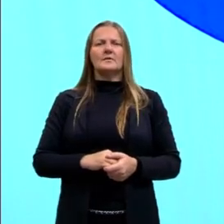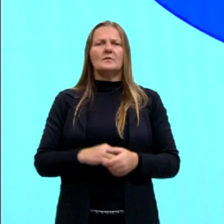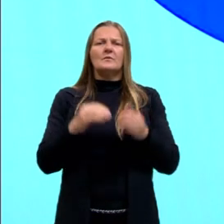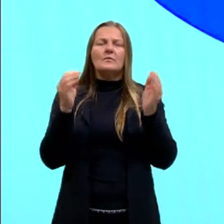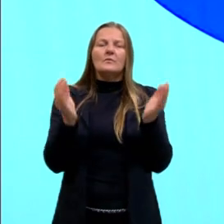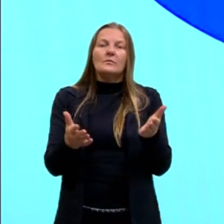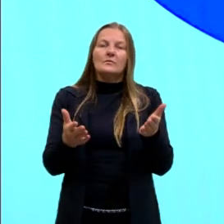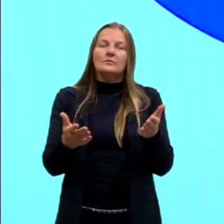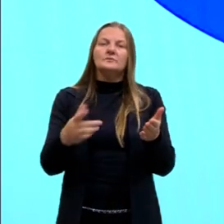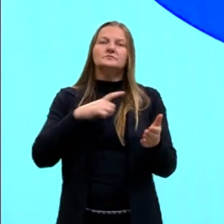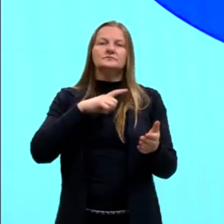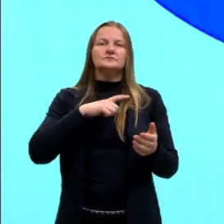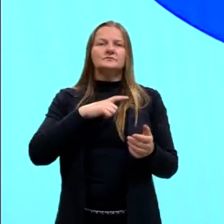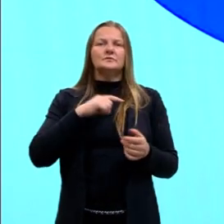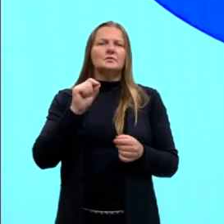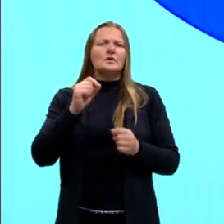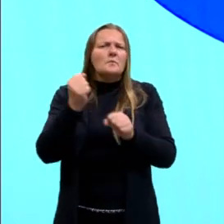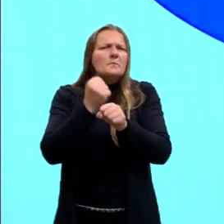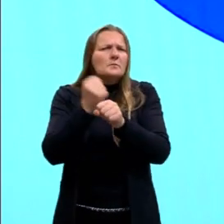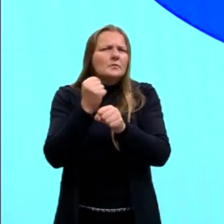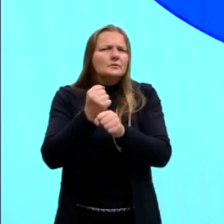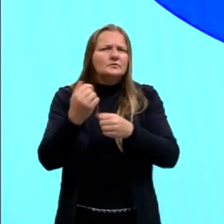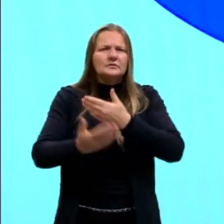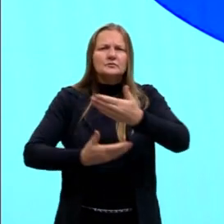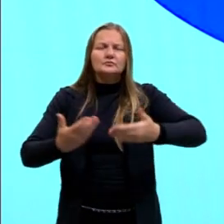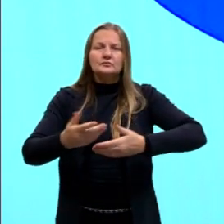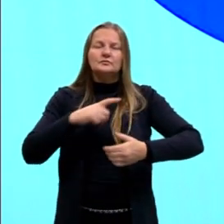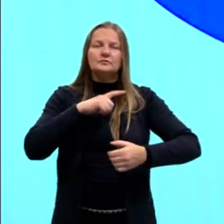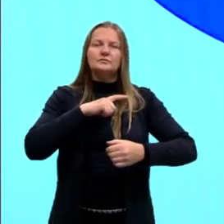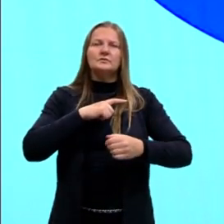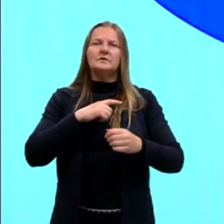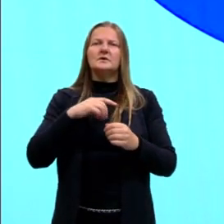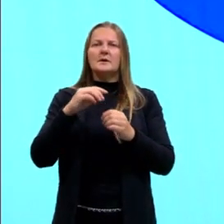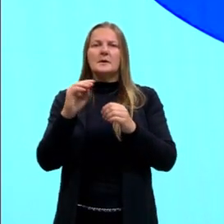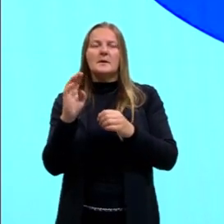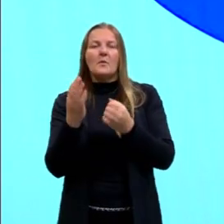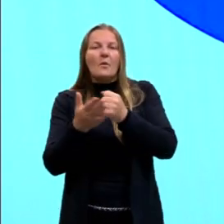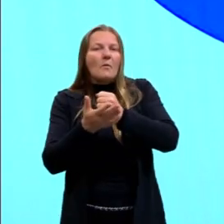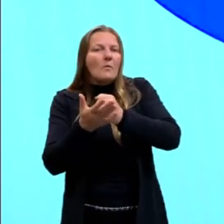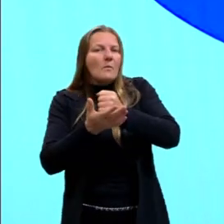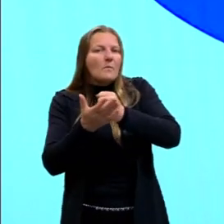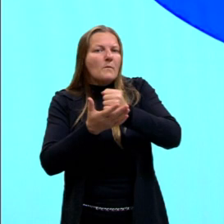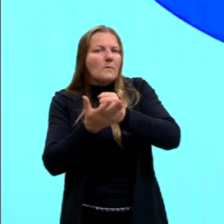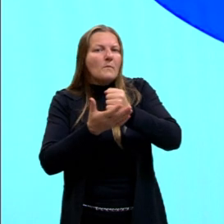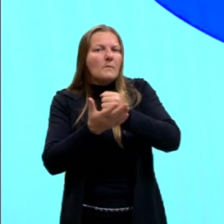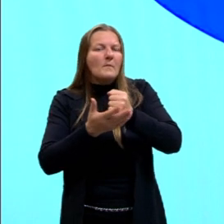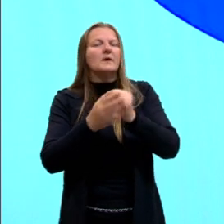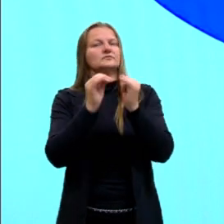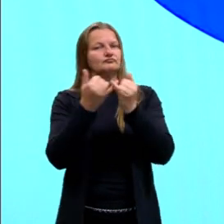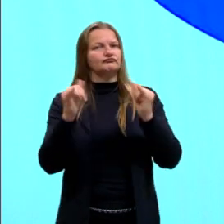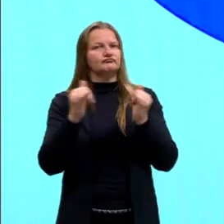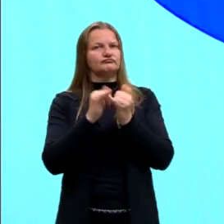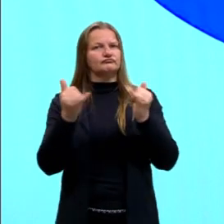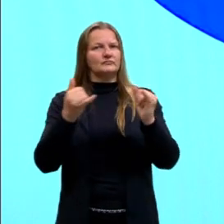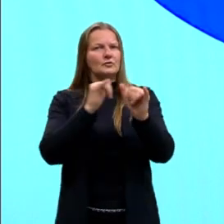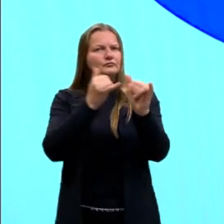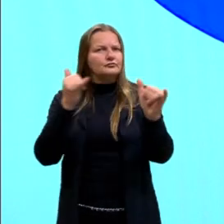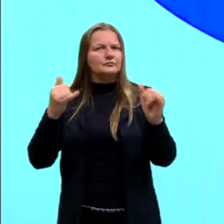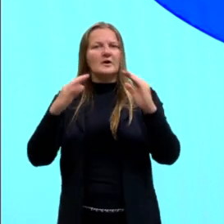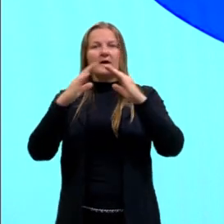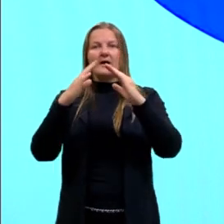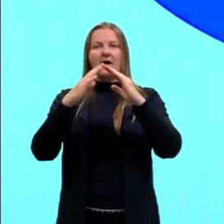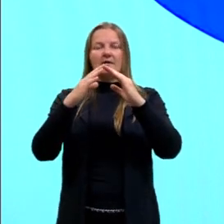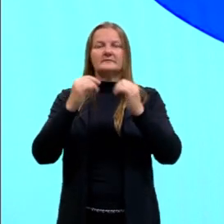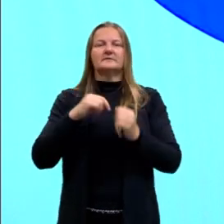grande produção é a base, justamente, dessa eletricidade. É a nossa casa, né, a gente